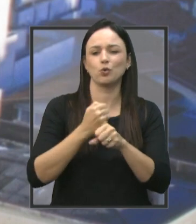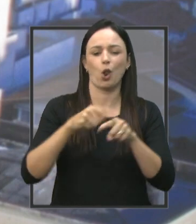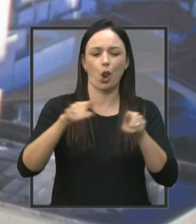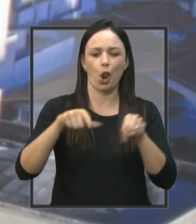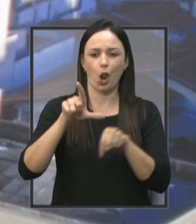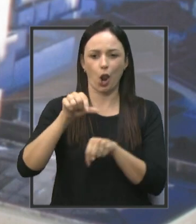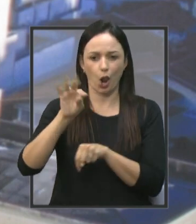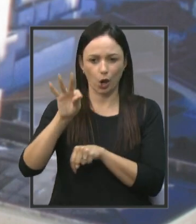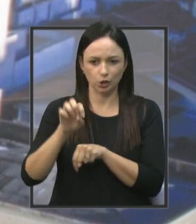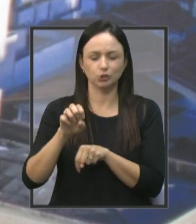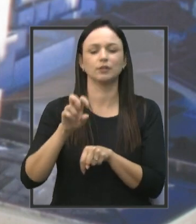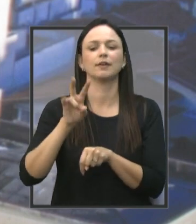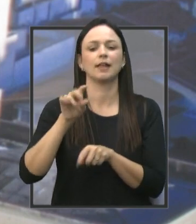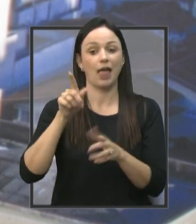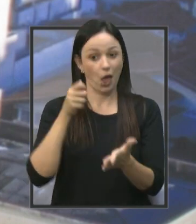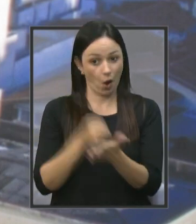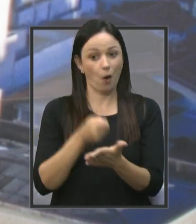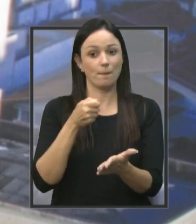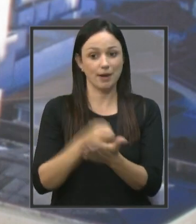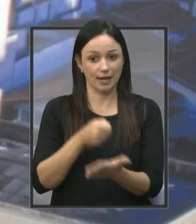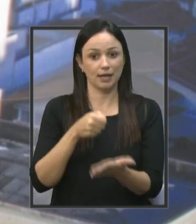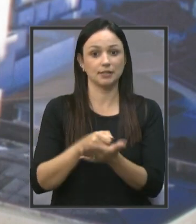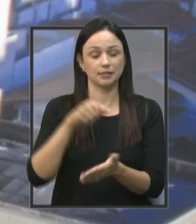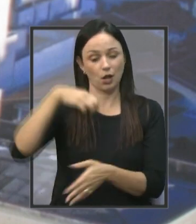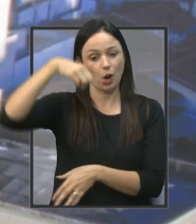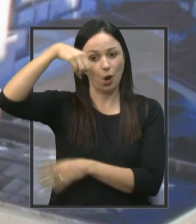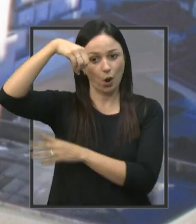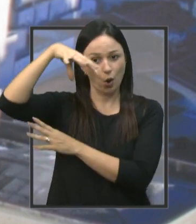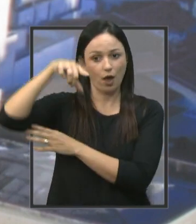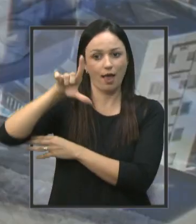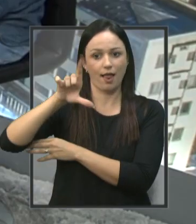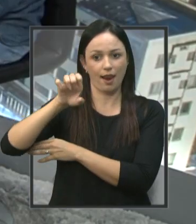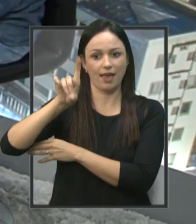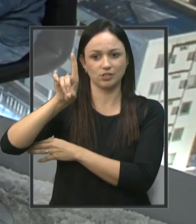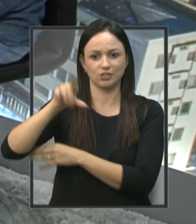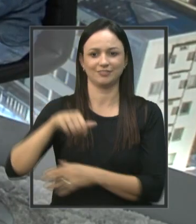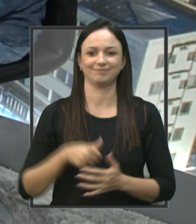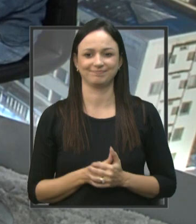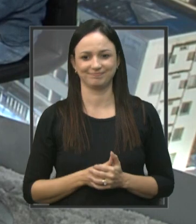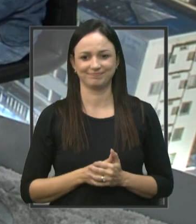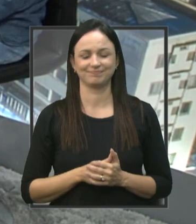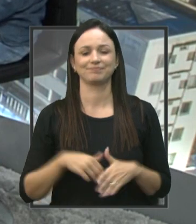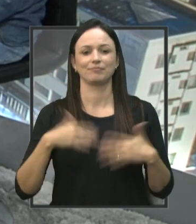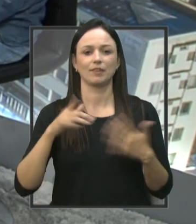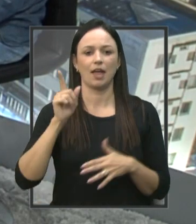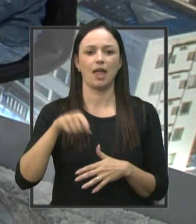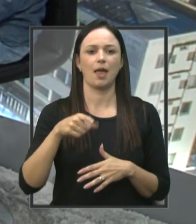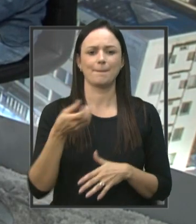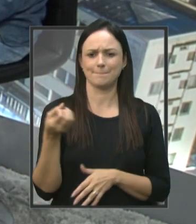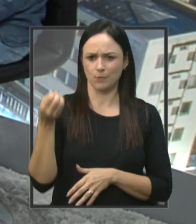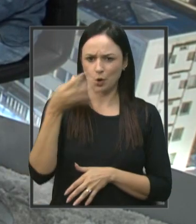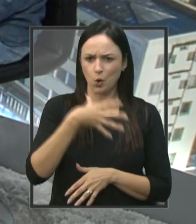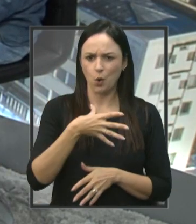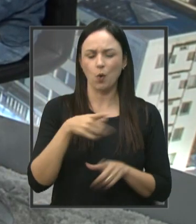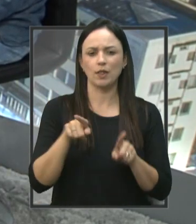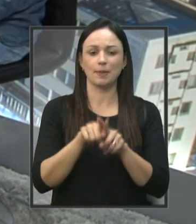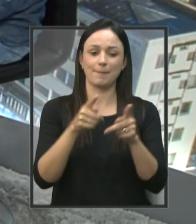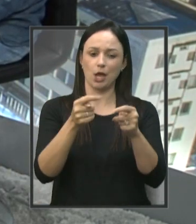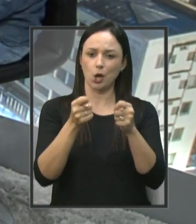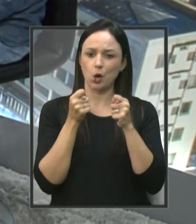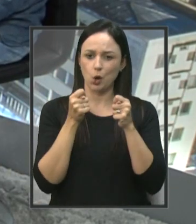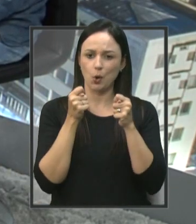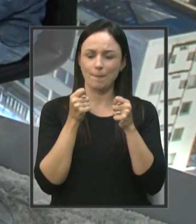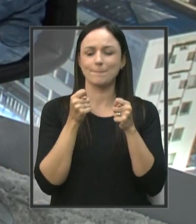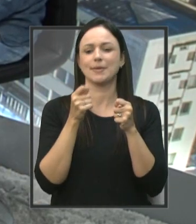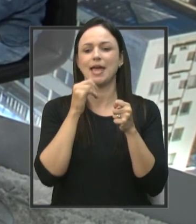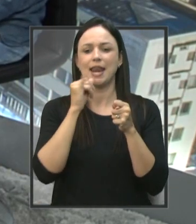Jaú, também será obrigatória a iluminação de LED. Ou seja, é algo mais moderno, traz economia de energia